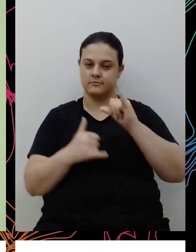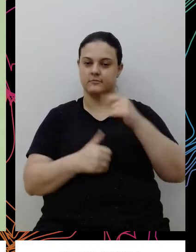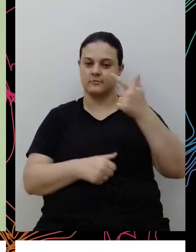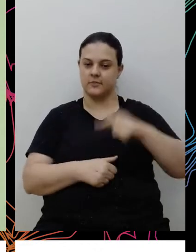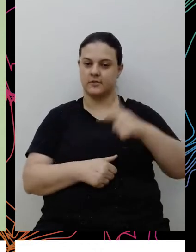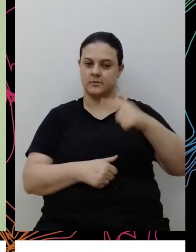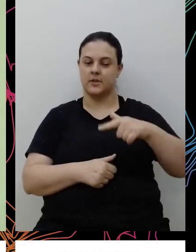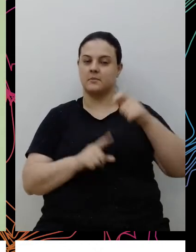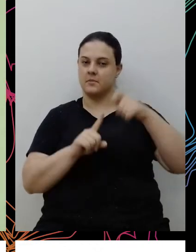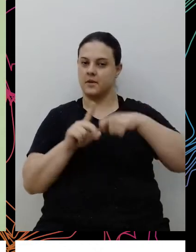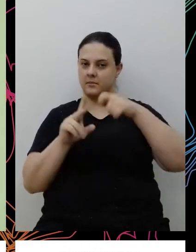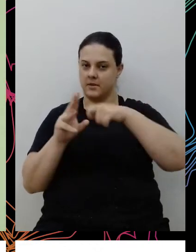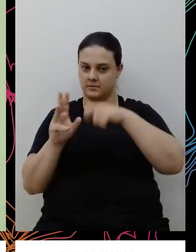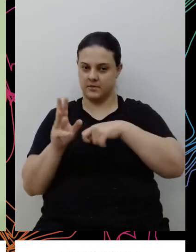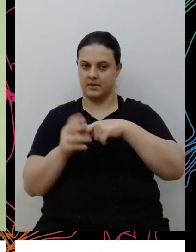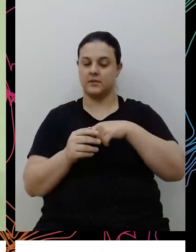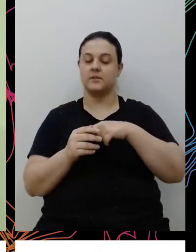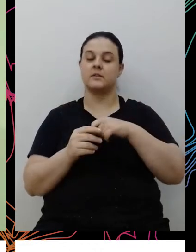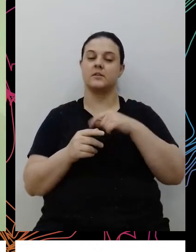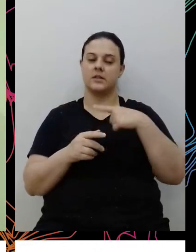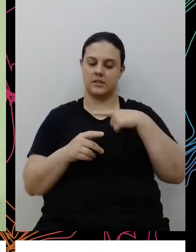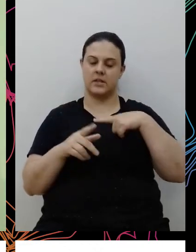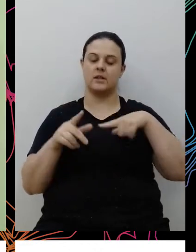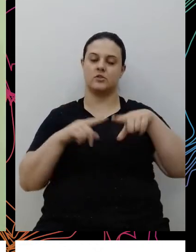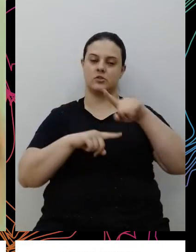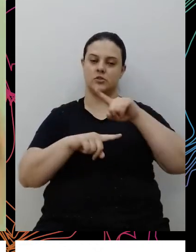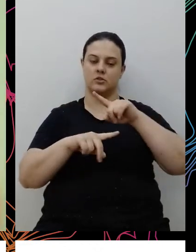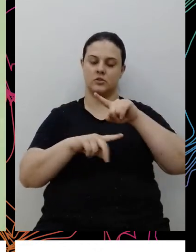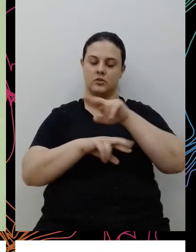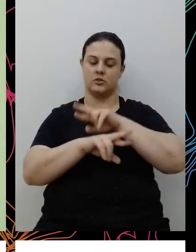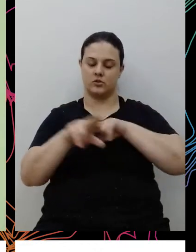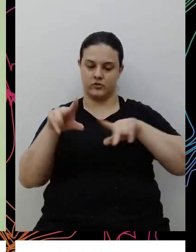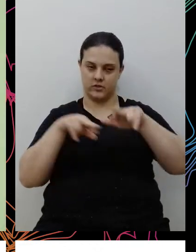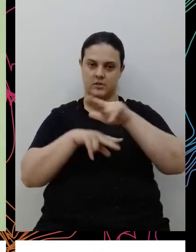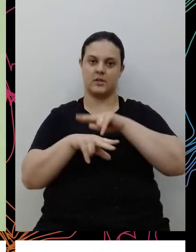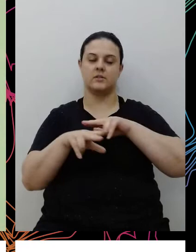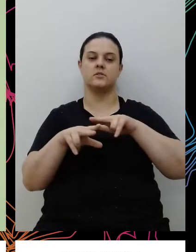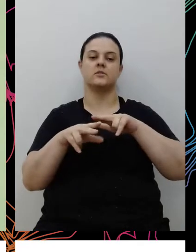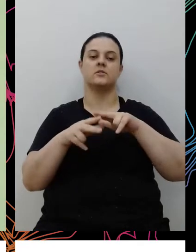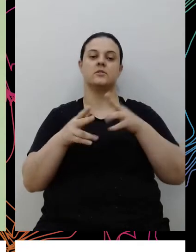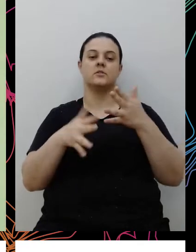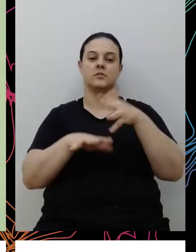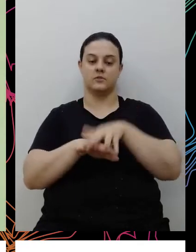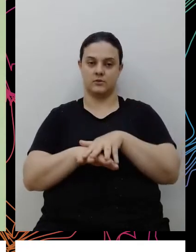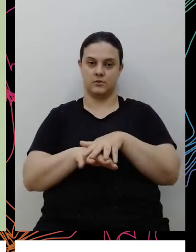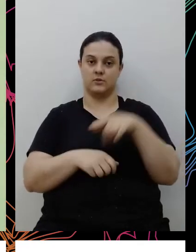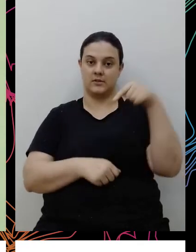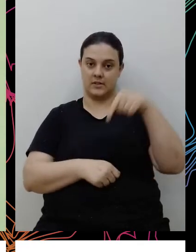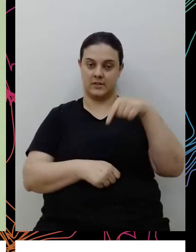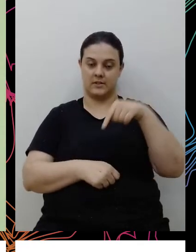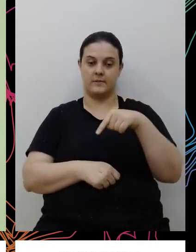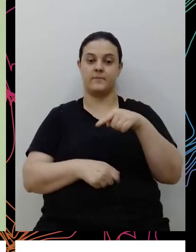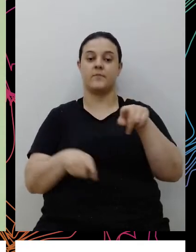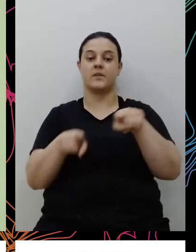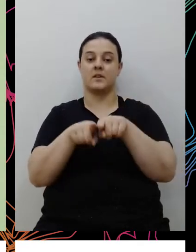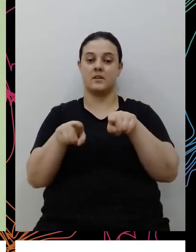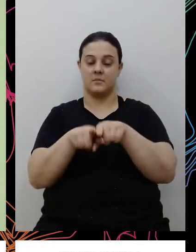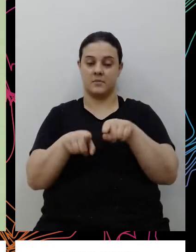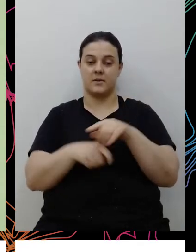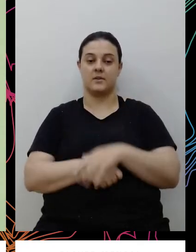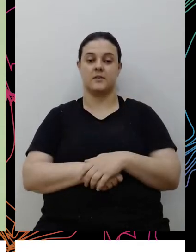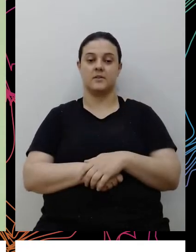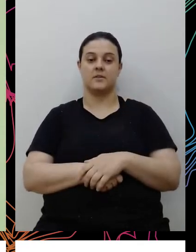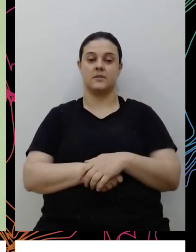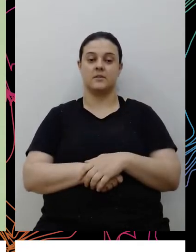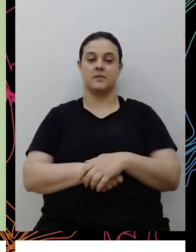mensalmente, essa é a governança de diversidade e inclusão do Carrefour, né, é bem verdade também, Marina e Scarlett e demais,